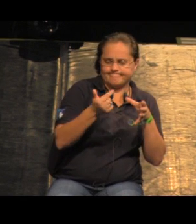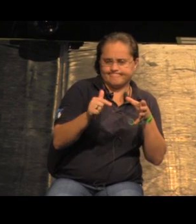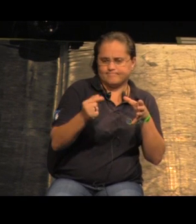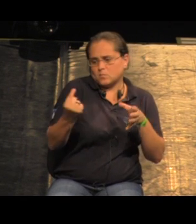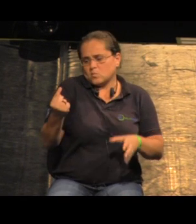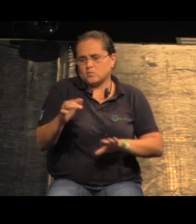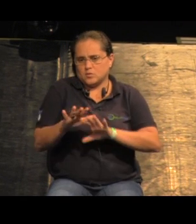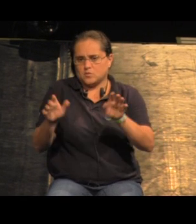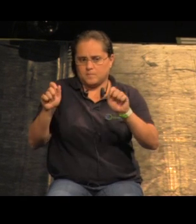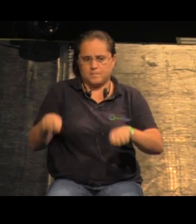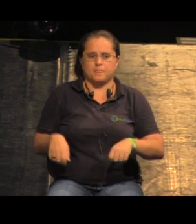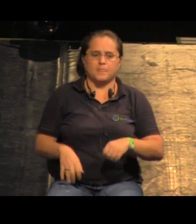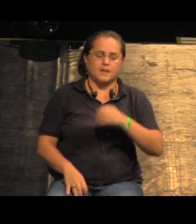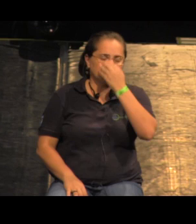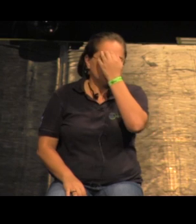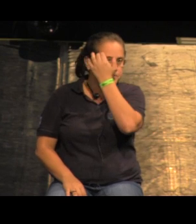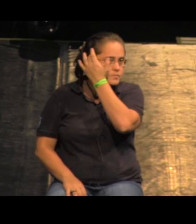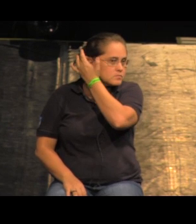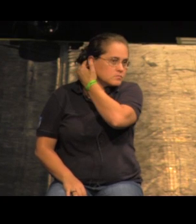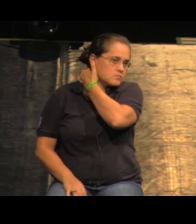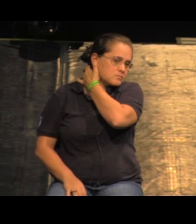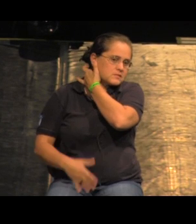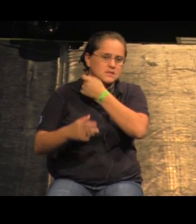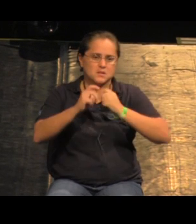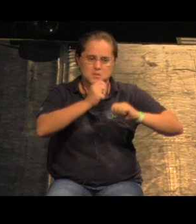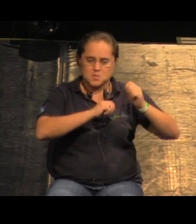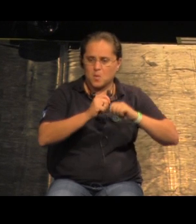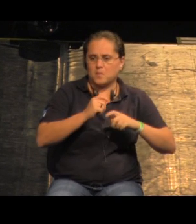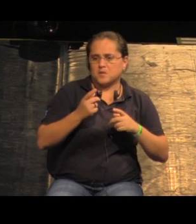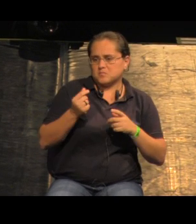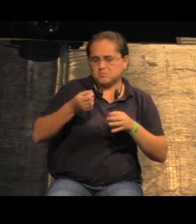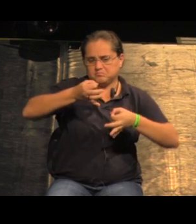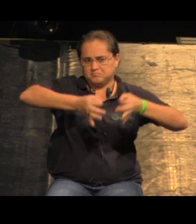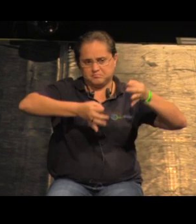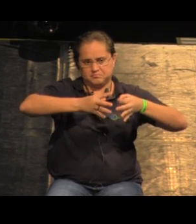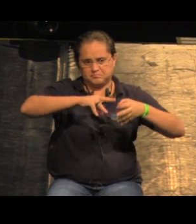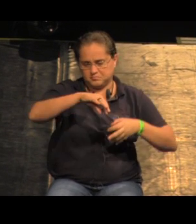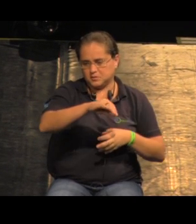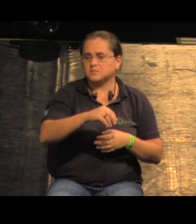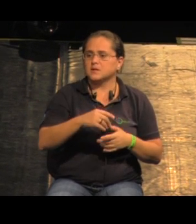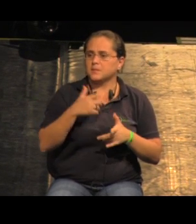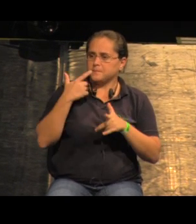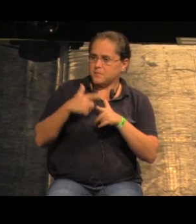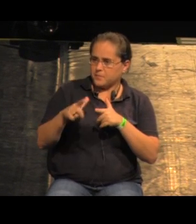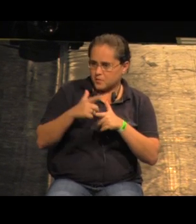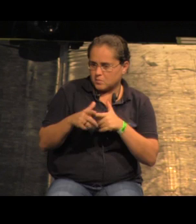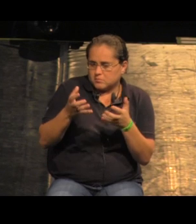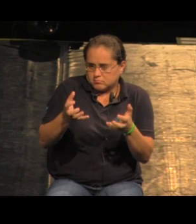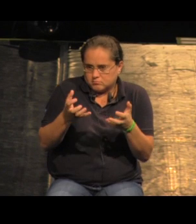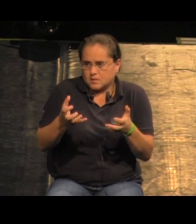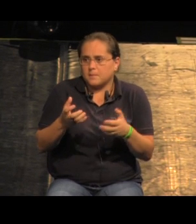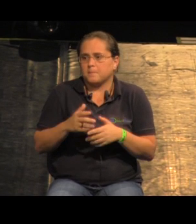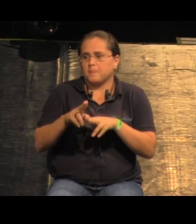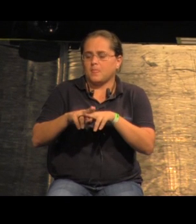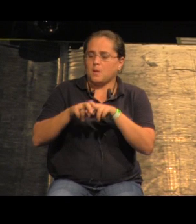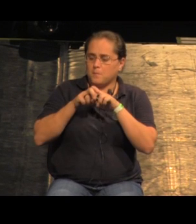fazer frente a todas as questões econômicas financeiras jurídicas que o programa requeria por